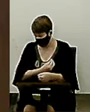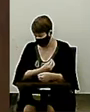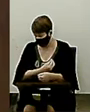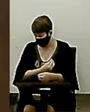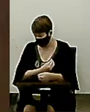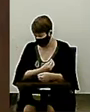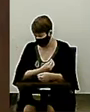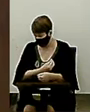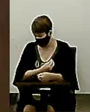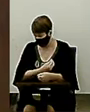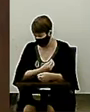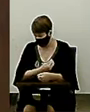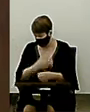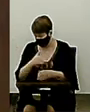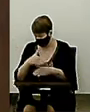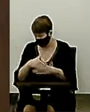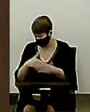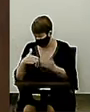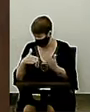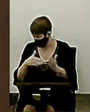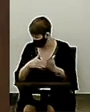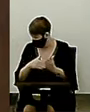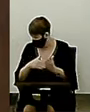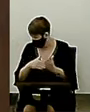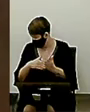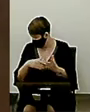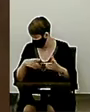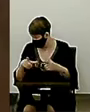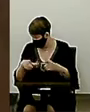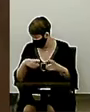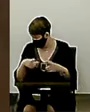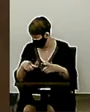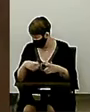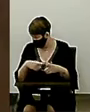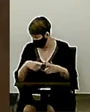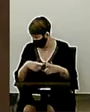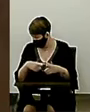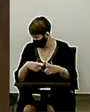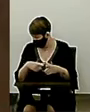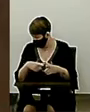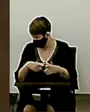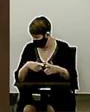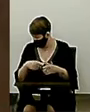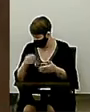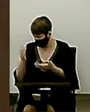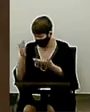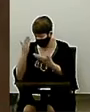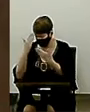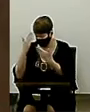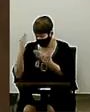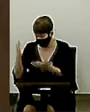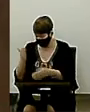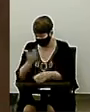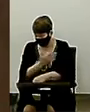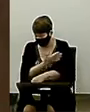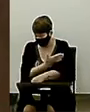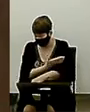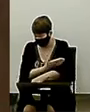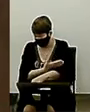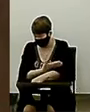E todo esse trabalho do Hélio que o Senhor abençoou, deu dedicação a ele.